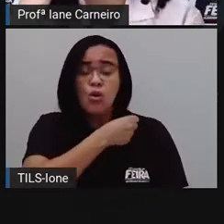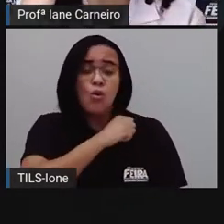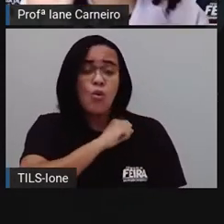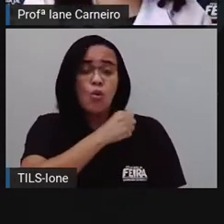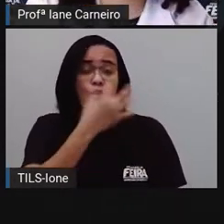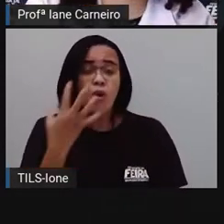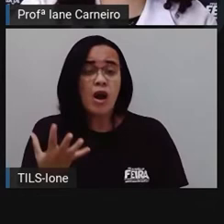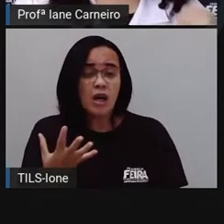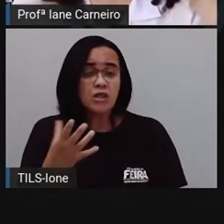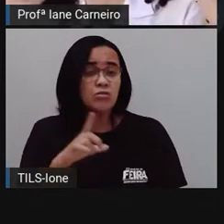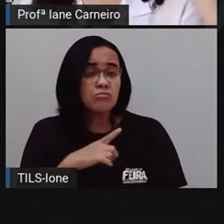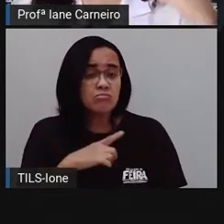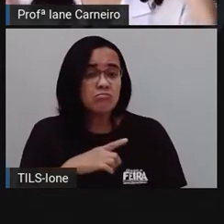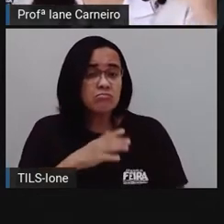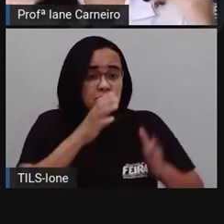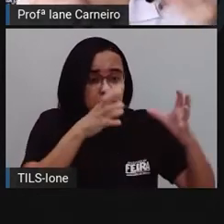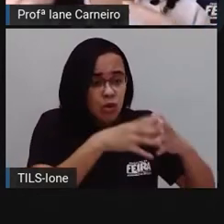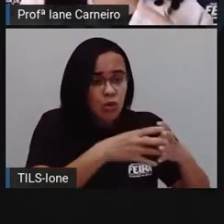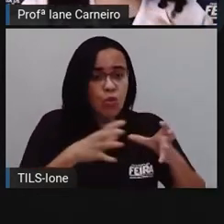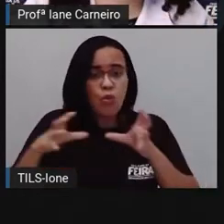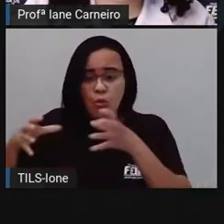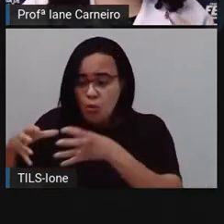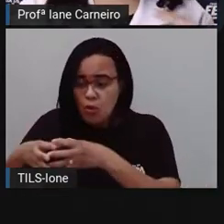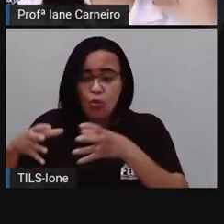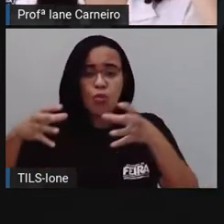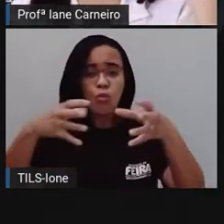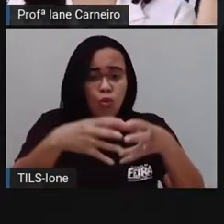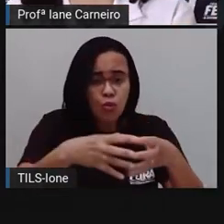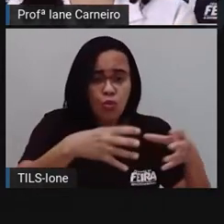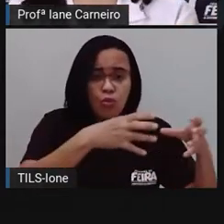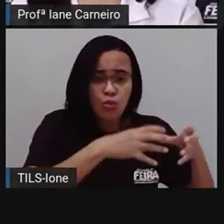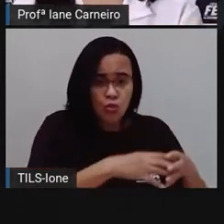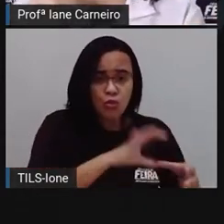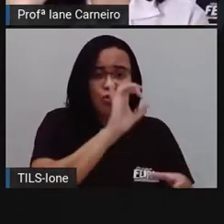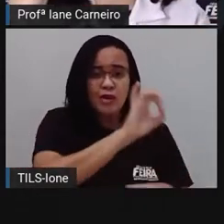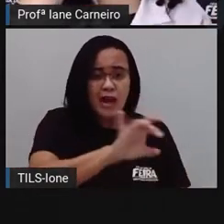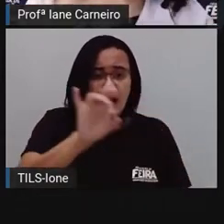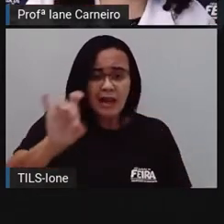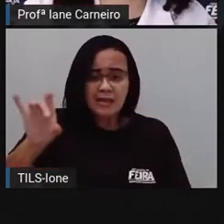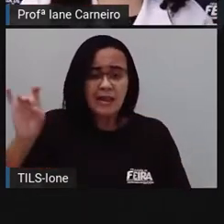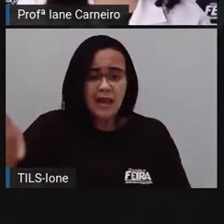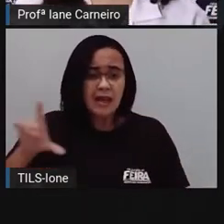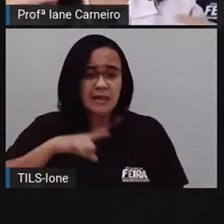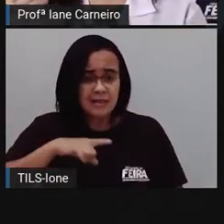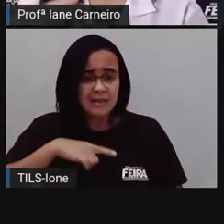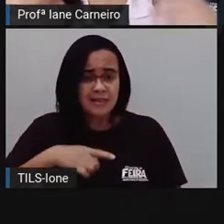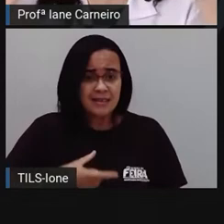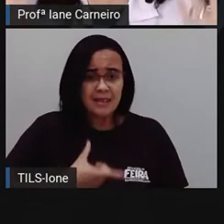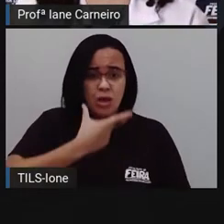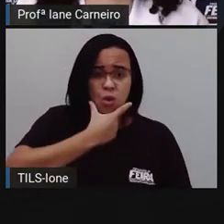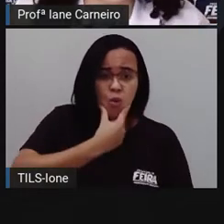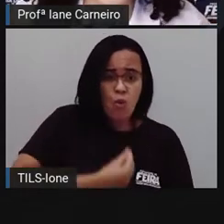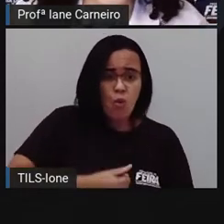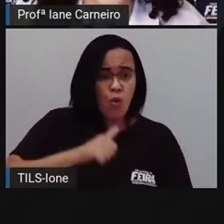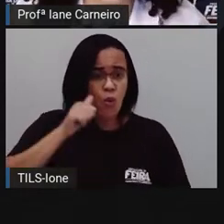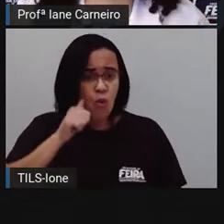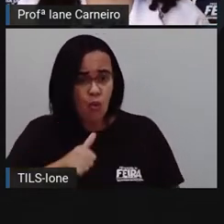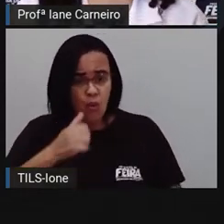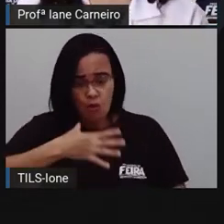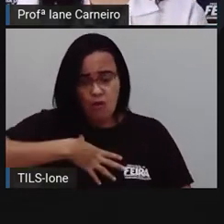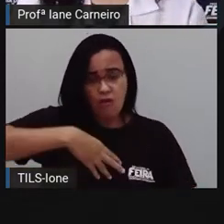Quais são as espécies, tem quantos de cada espécie, tem quantas fêmeas, quantos machos, né? Quantos são os